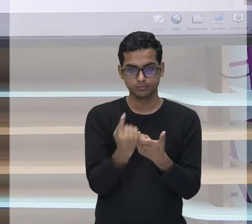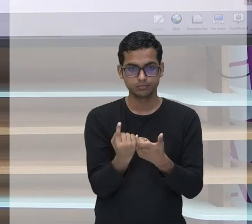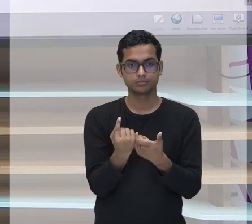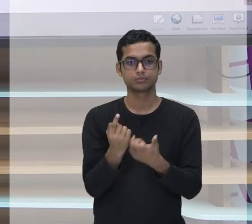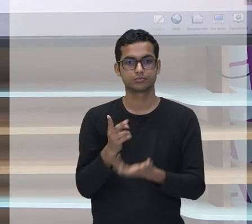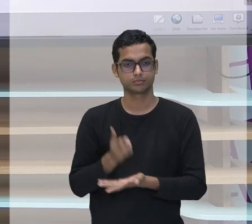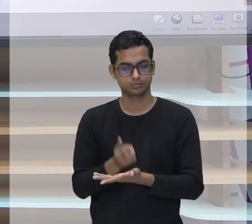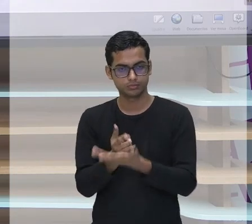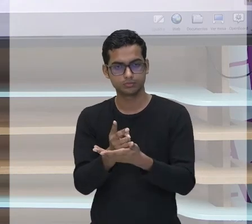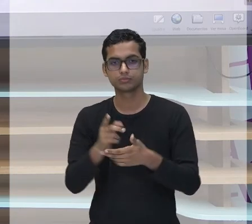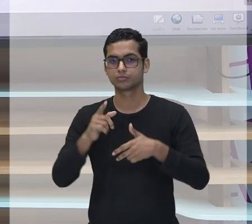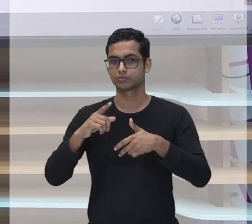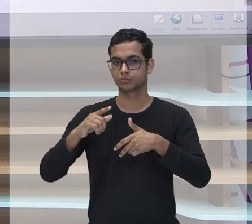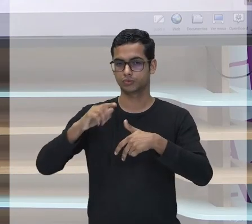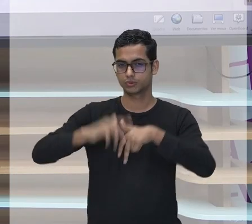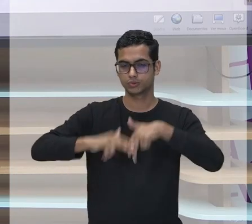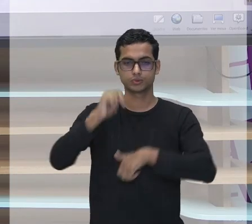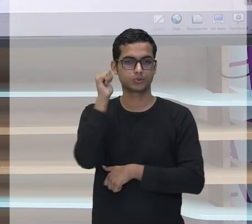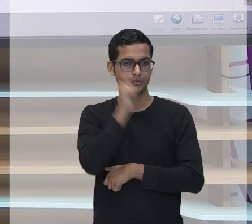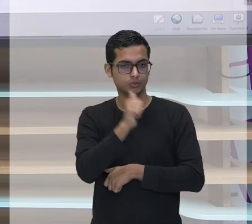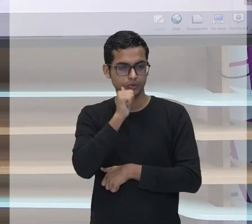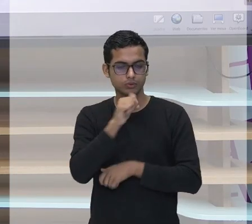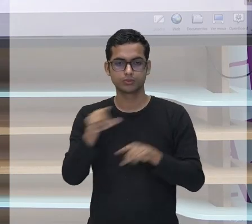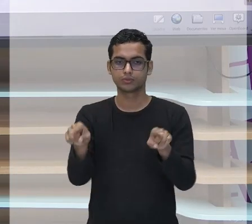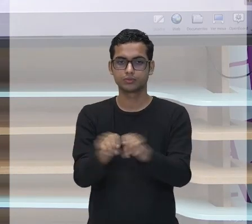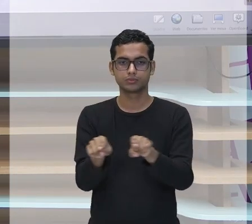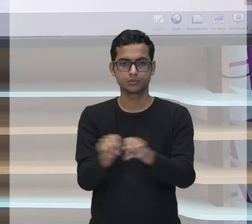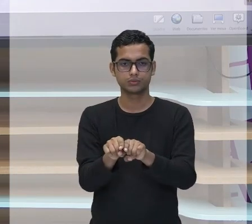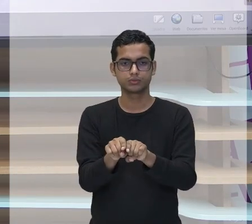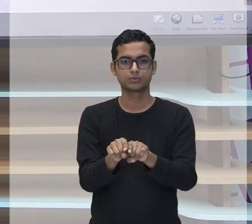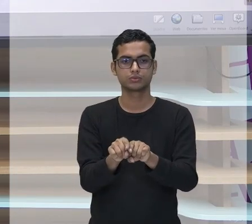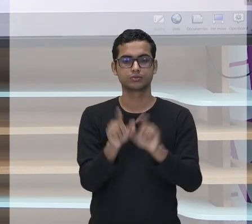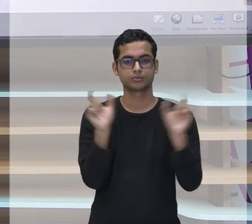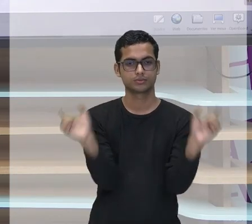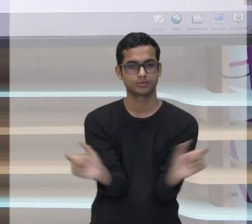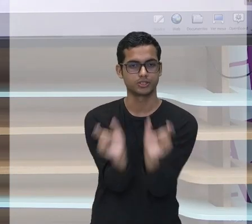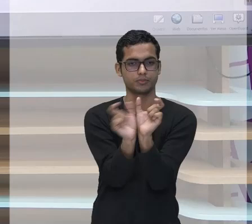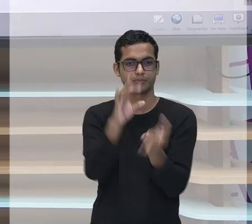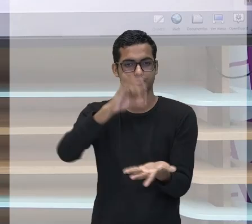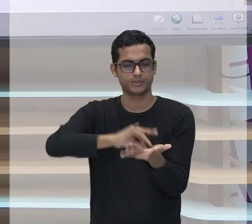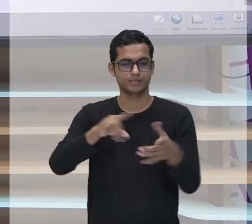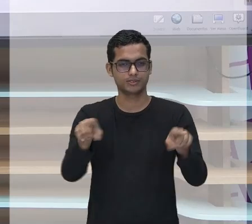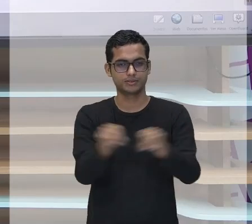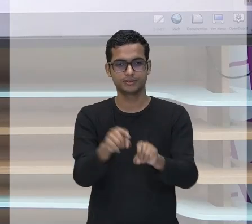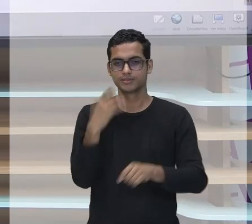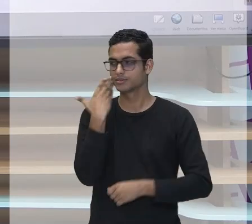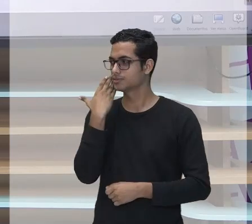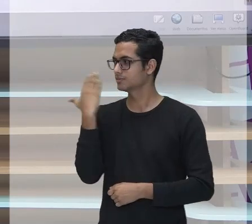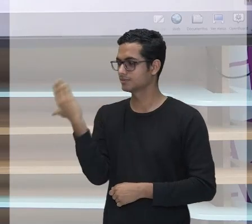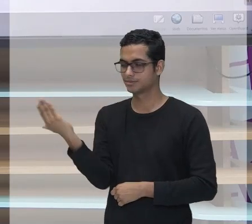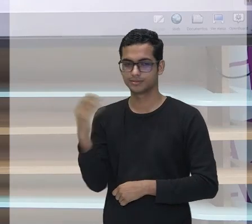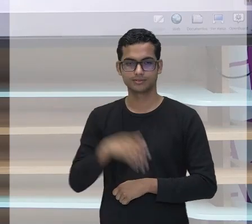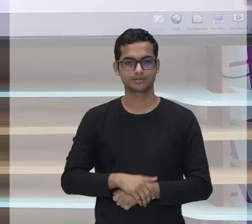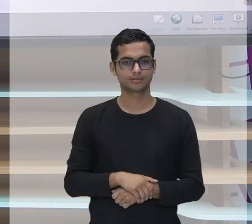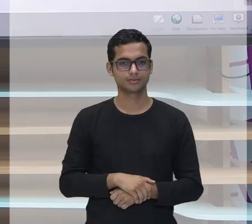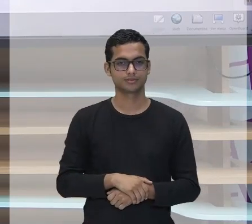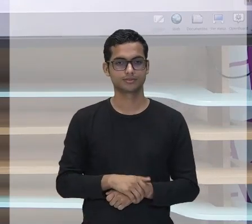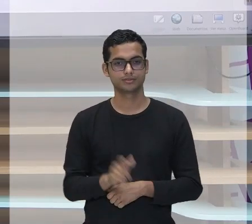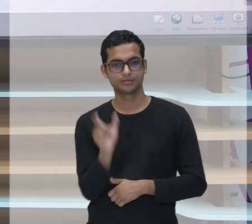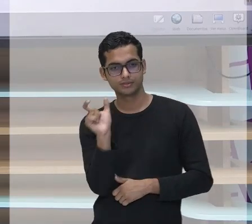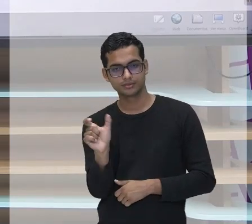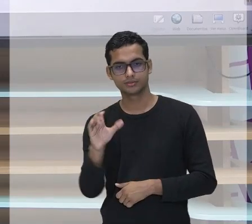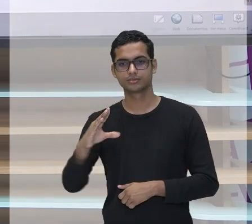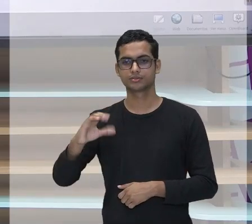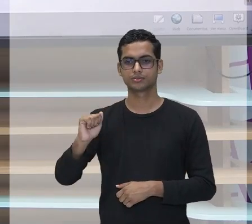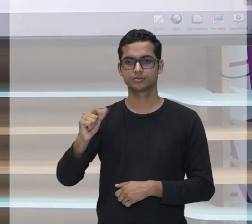singular. E feminino. Portanto, como está concordando com a calça, então, também